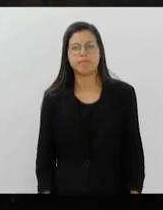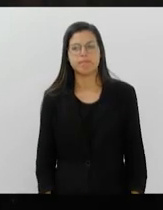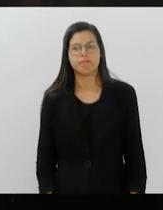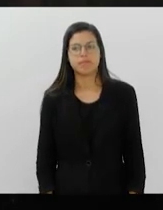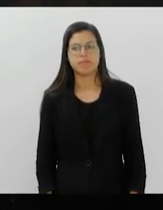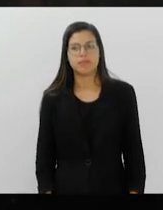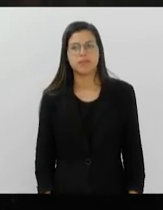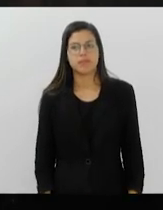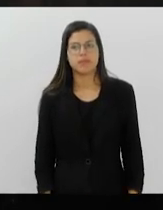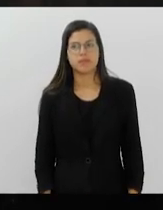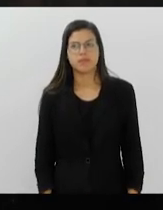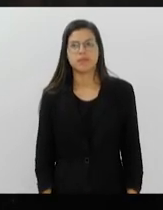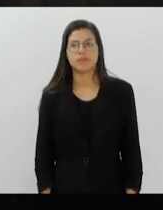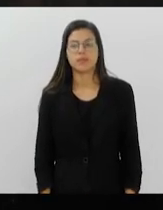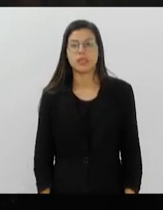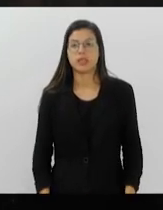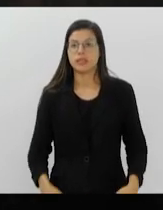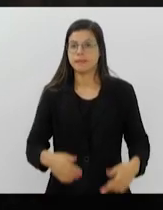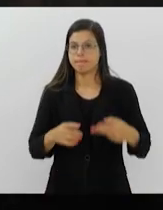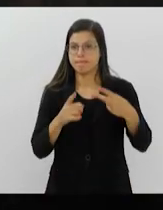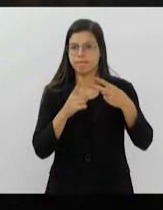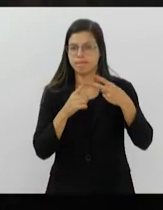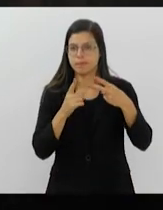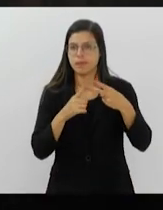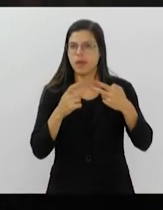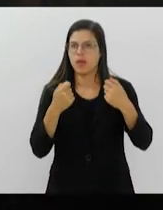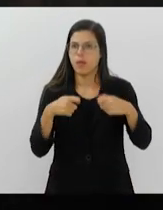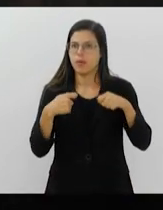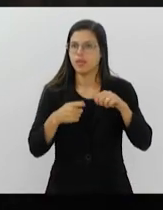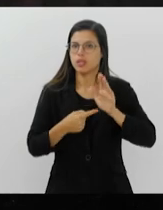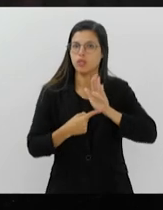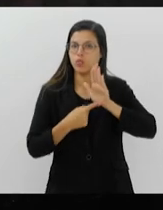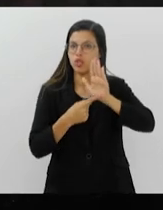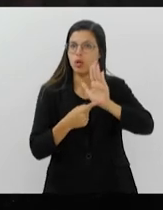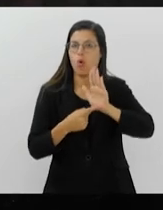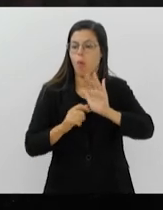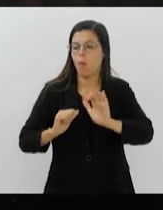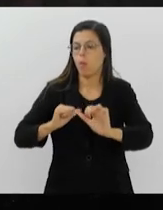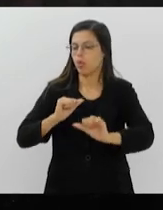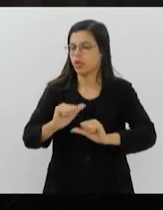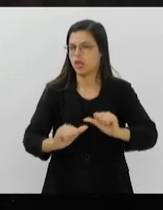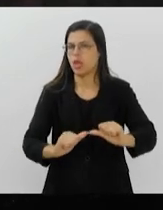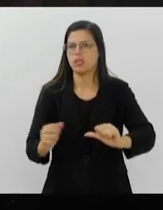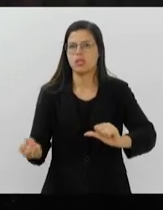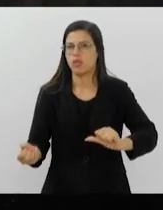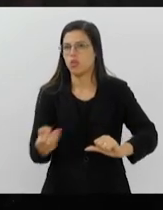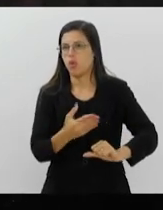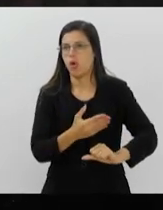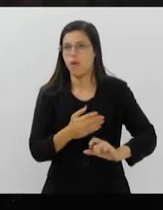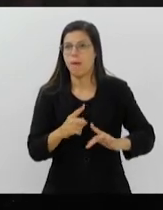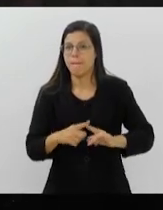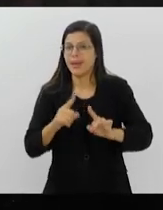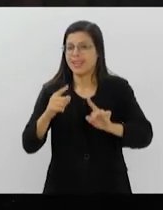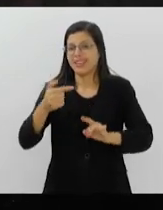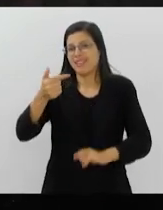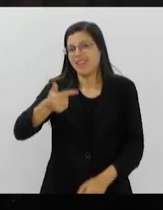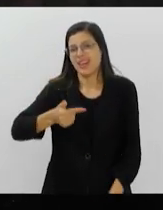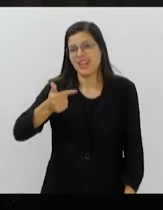ela tinha que se apresentar como renovação quando ela era vice do Biden.